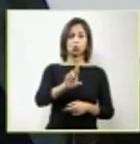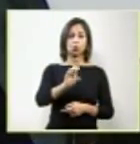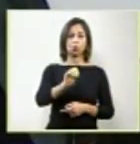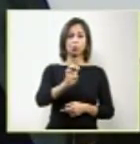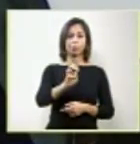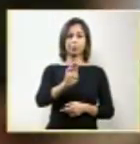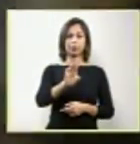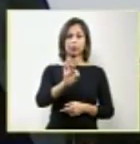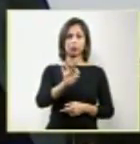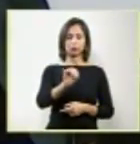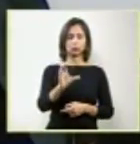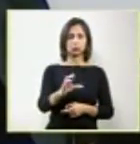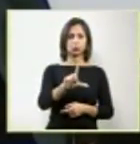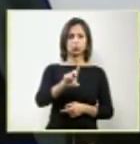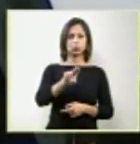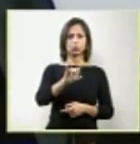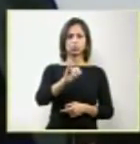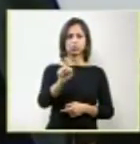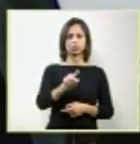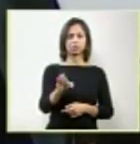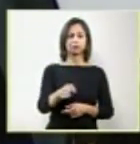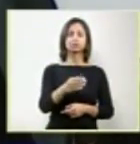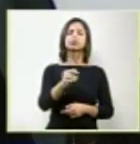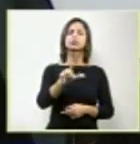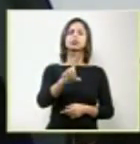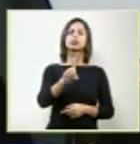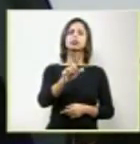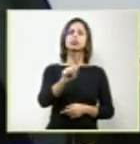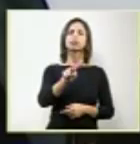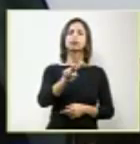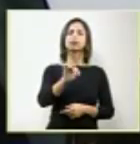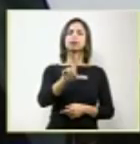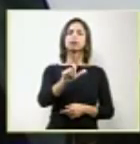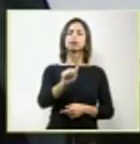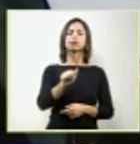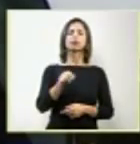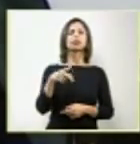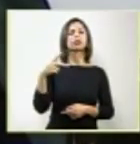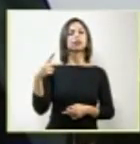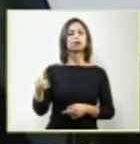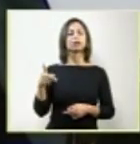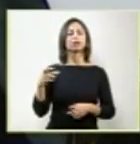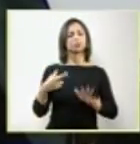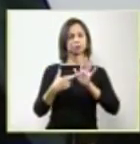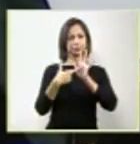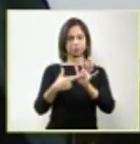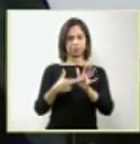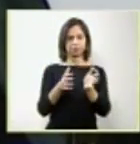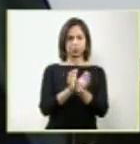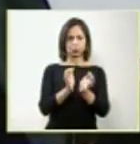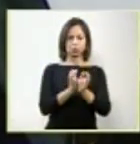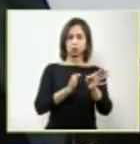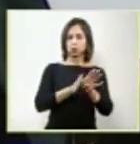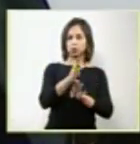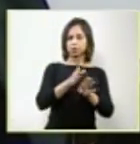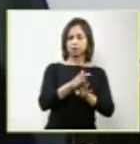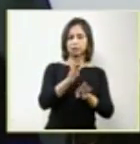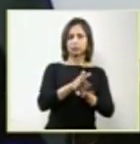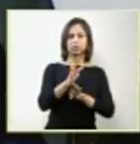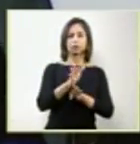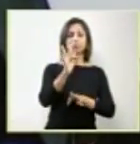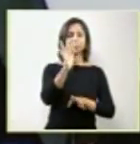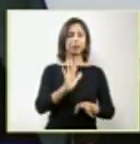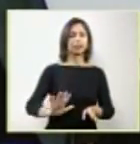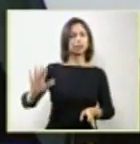que personifica o Conselho Federal de Medicina, e